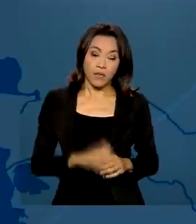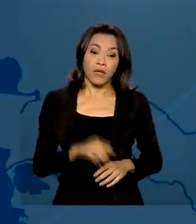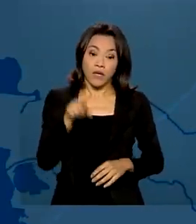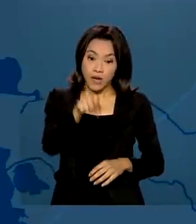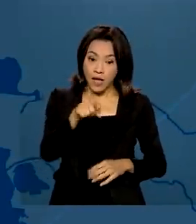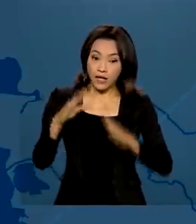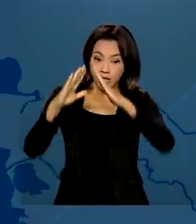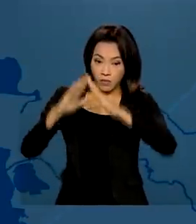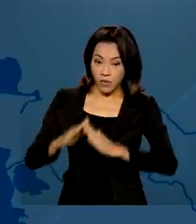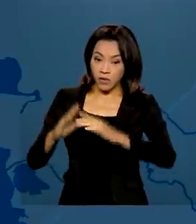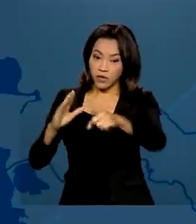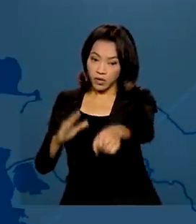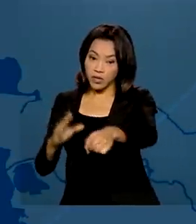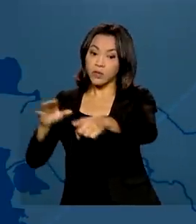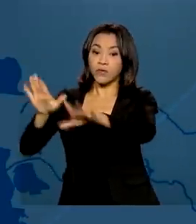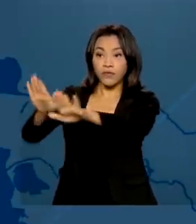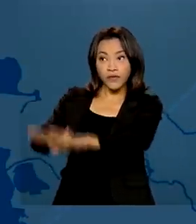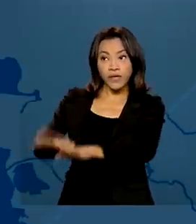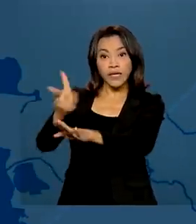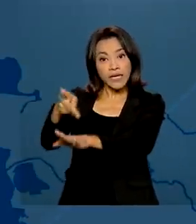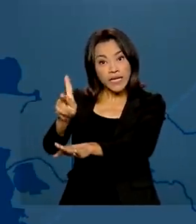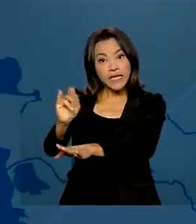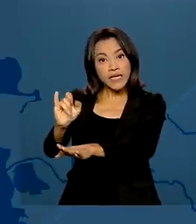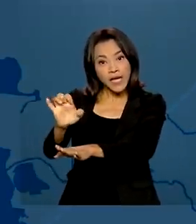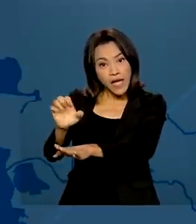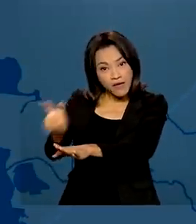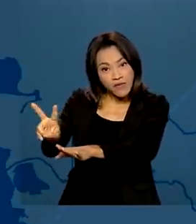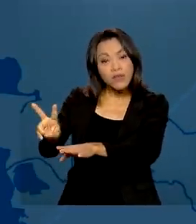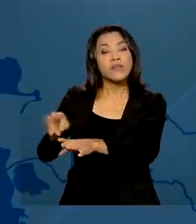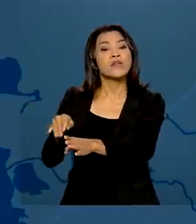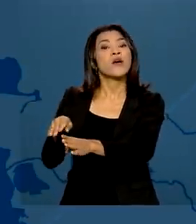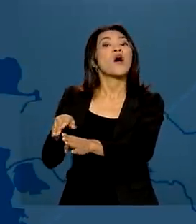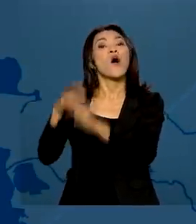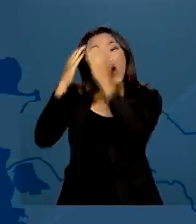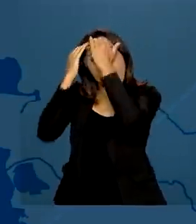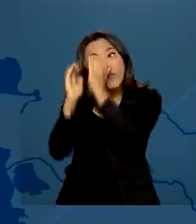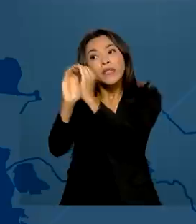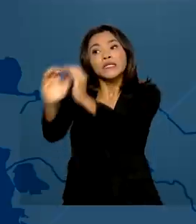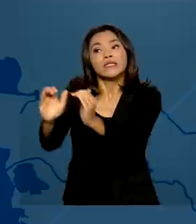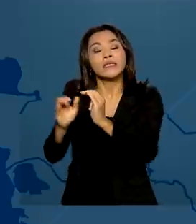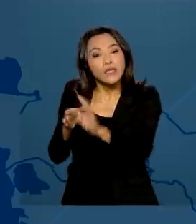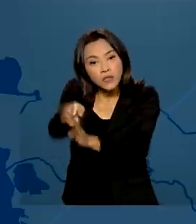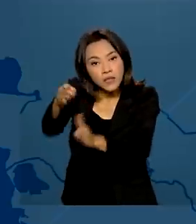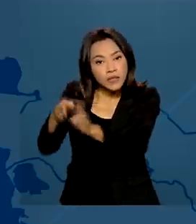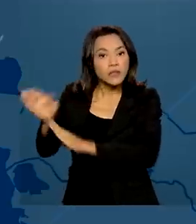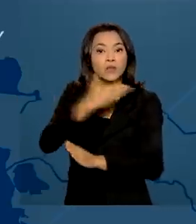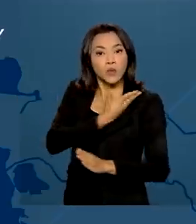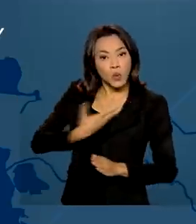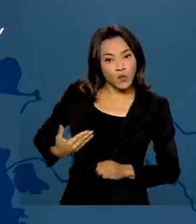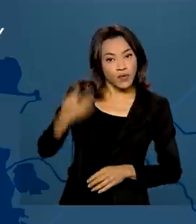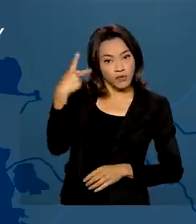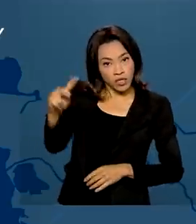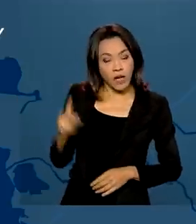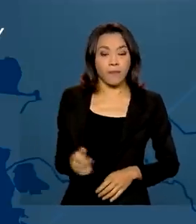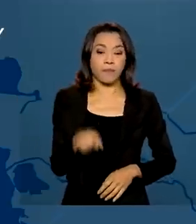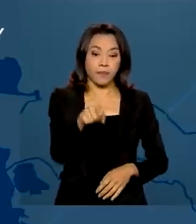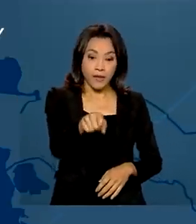brasileiros em Kiev devem permanecer em casa, seguindo a recomendação das autoridades ucranianas. Já os